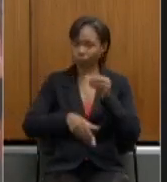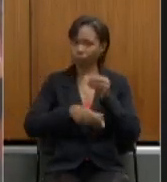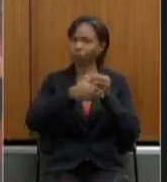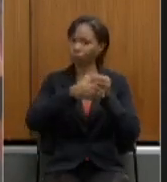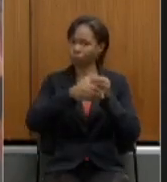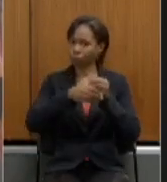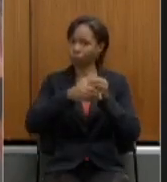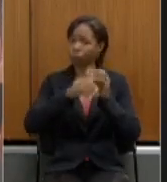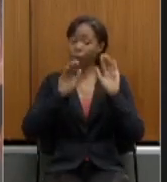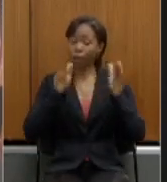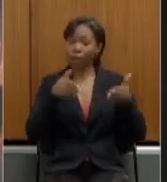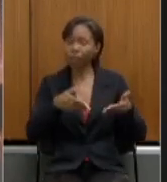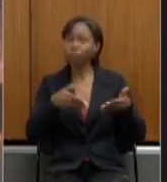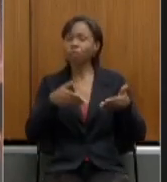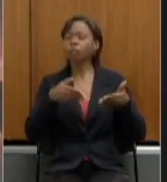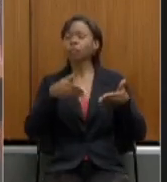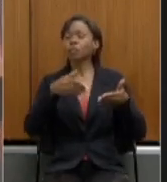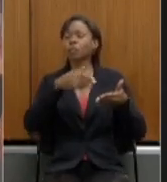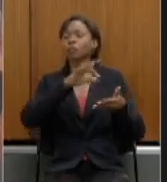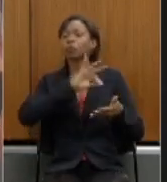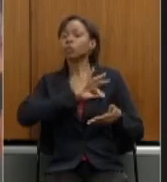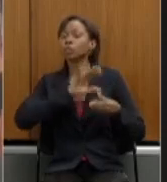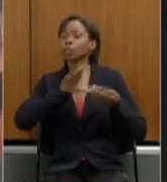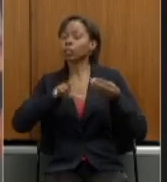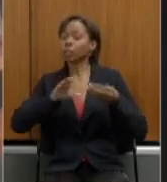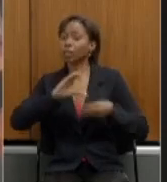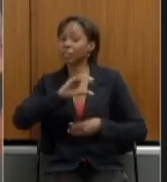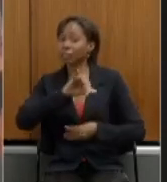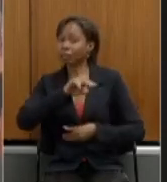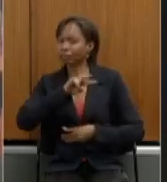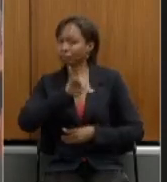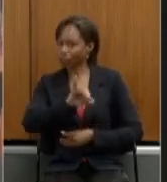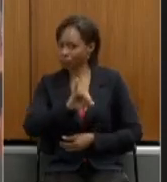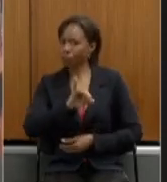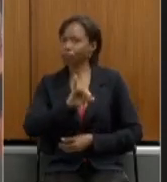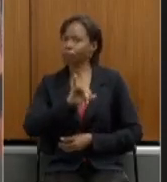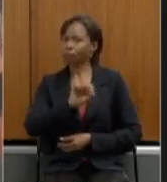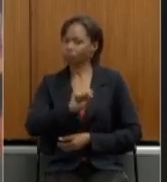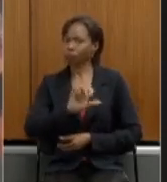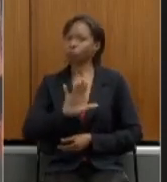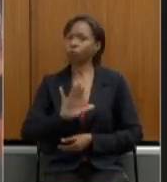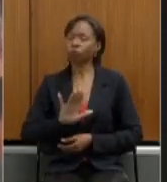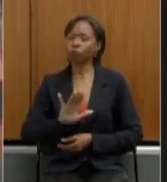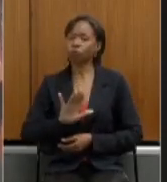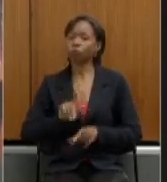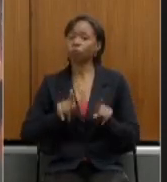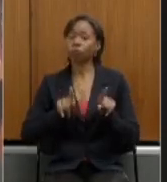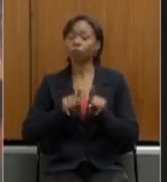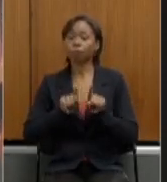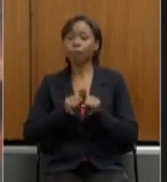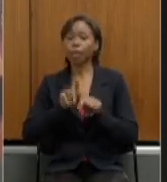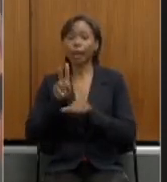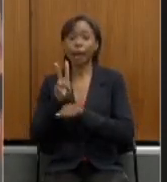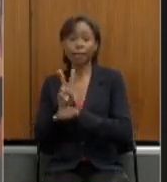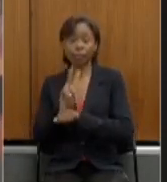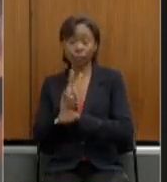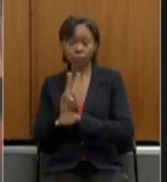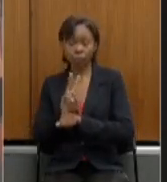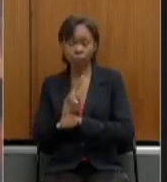policiais civis e agentes peritenciários que ingressaram no serviço público após 2016